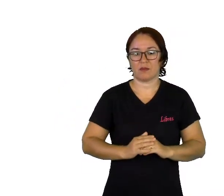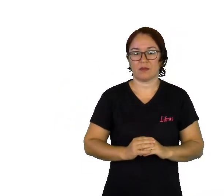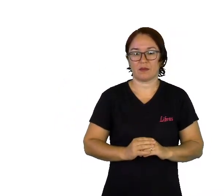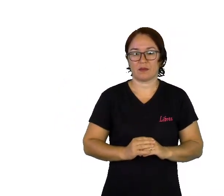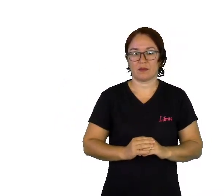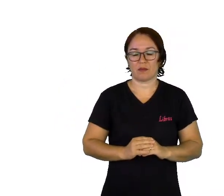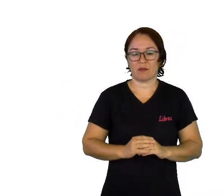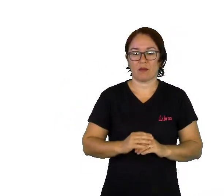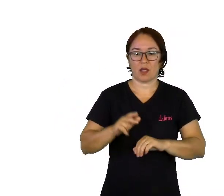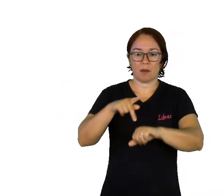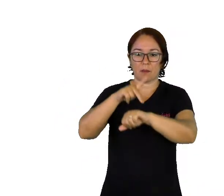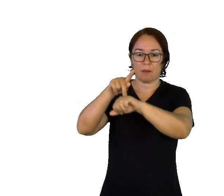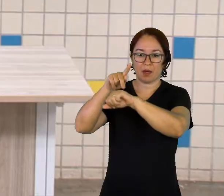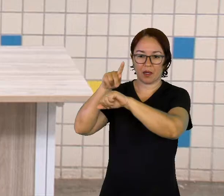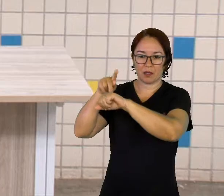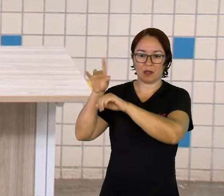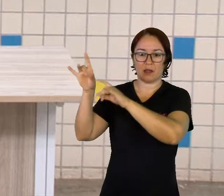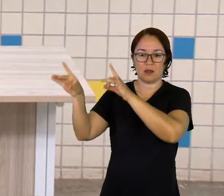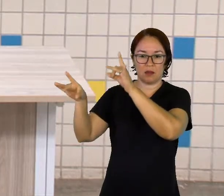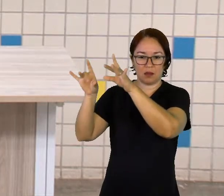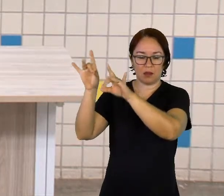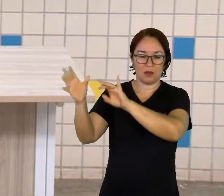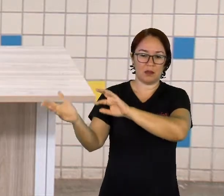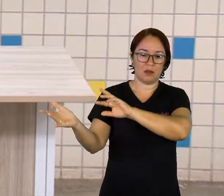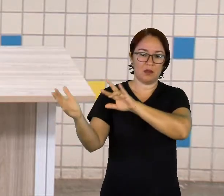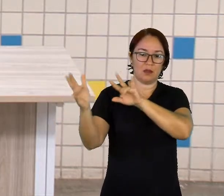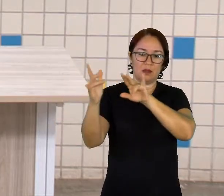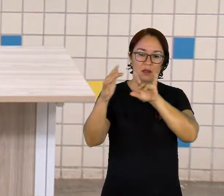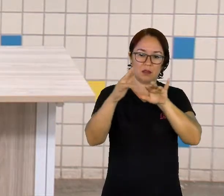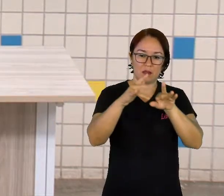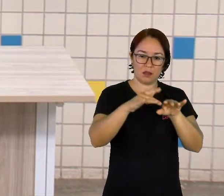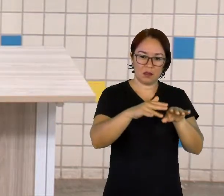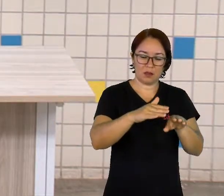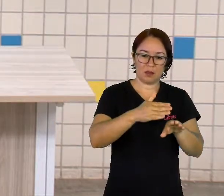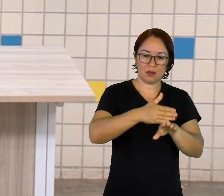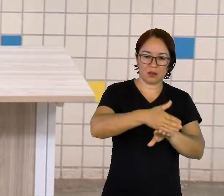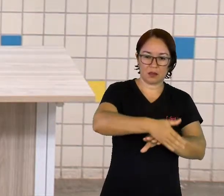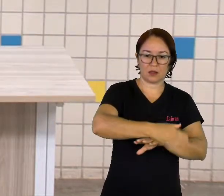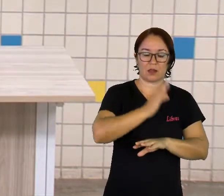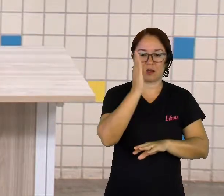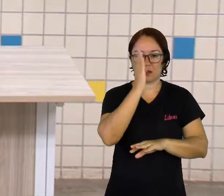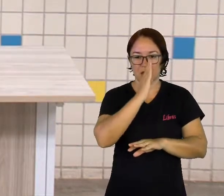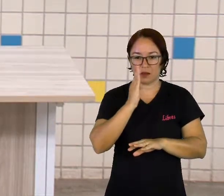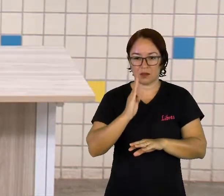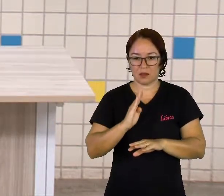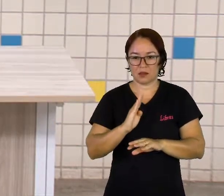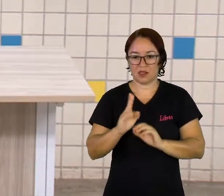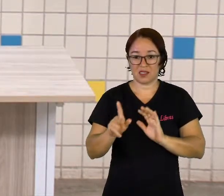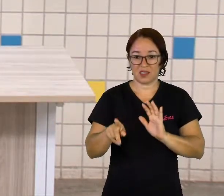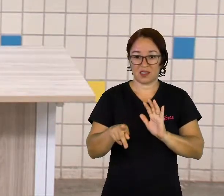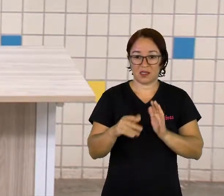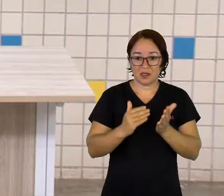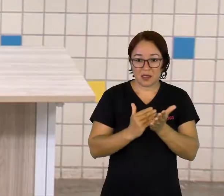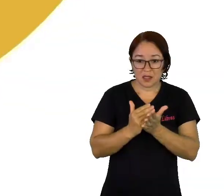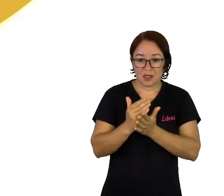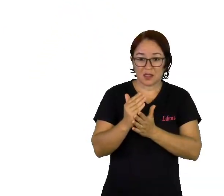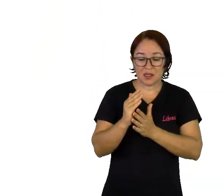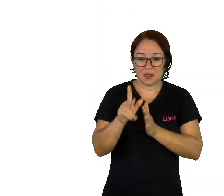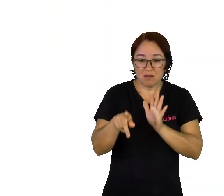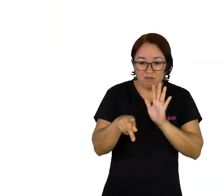migraram para o Brasil, para então passar a fazer parte desse nosso povo brasileiro.